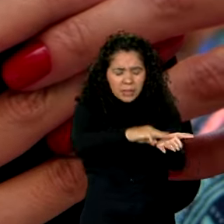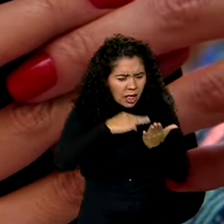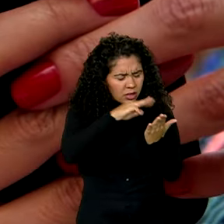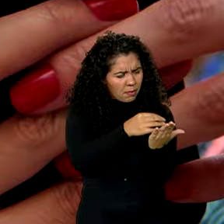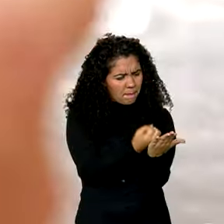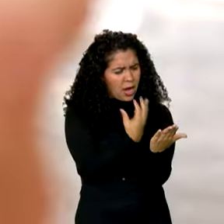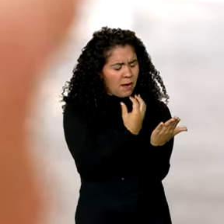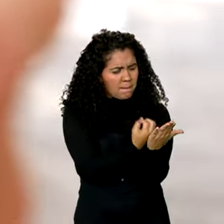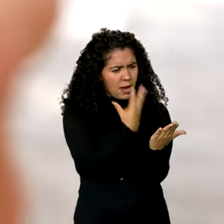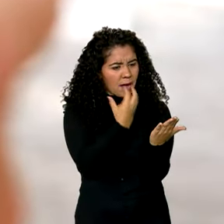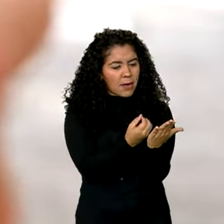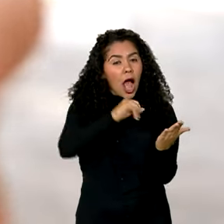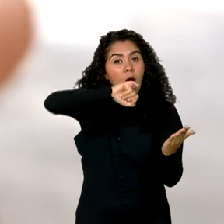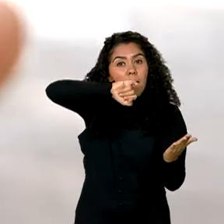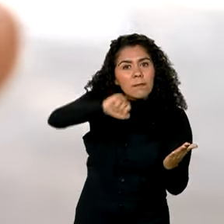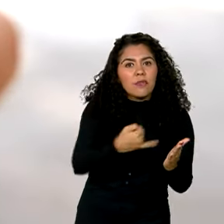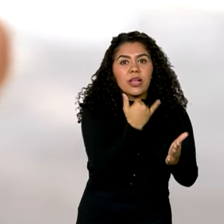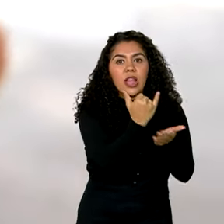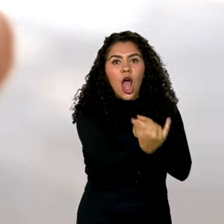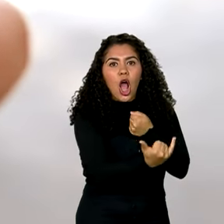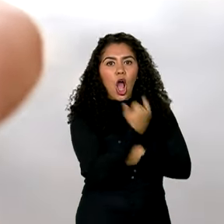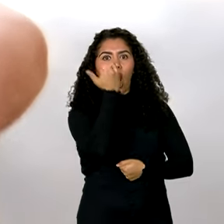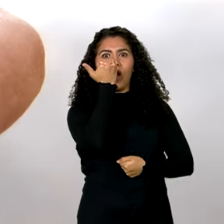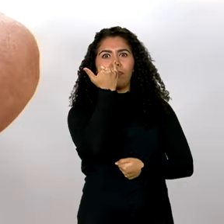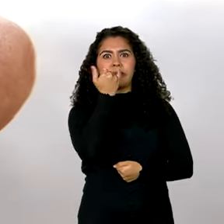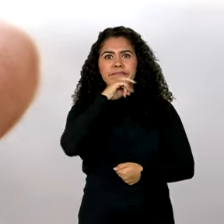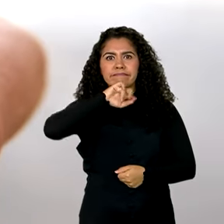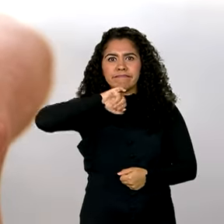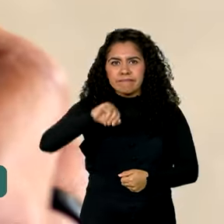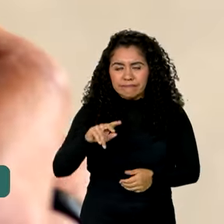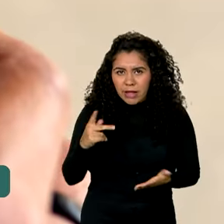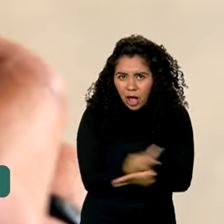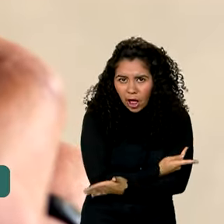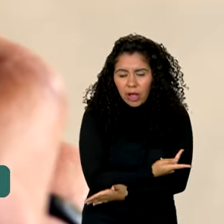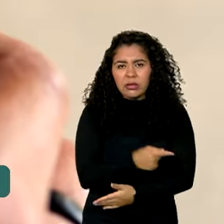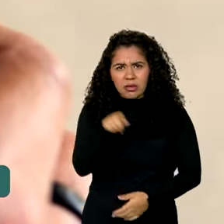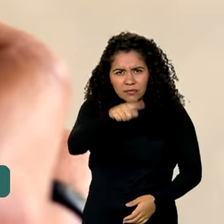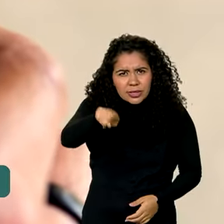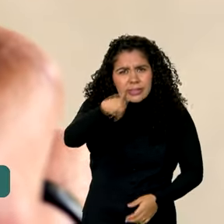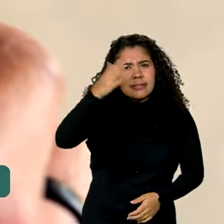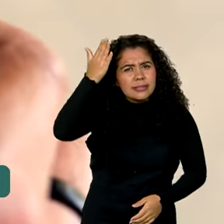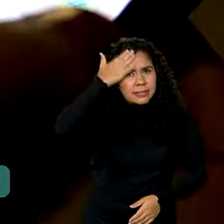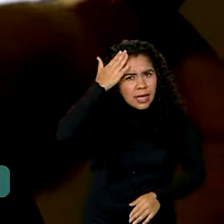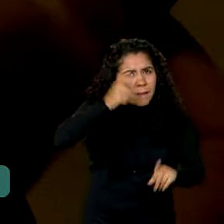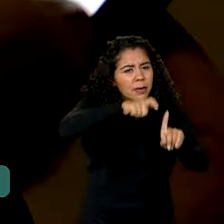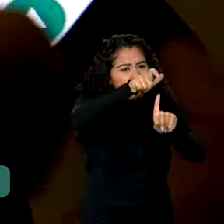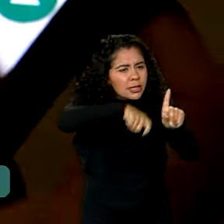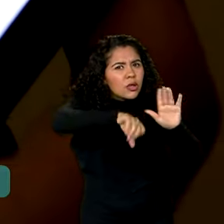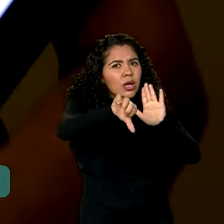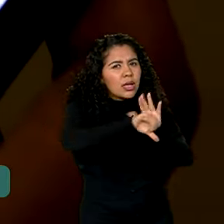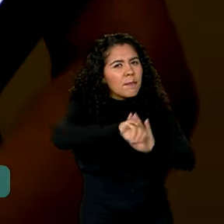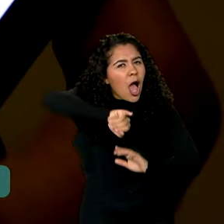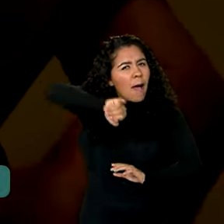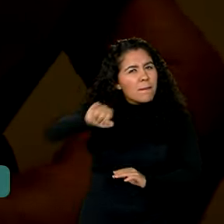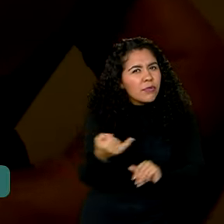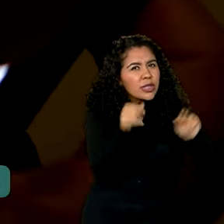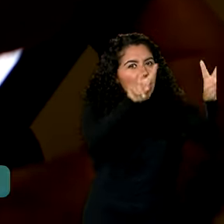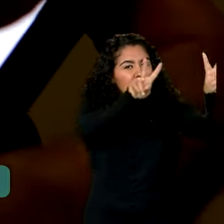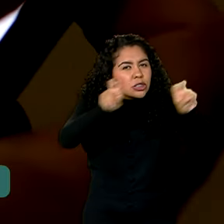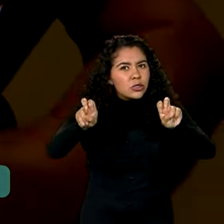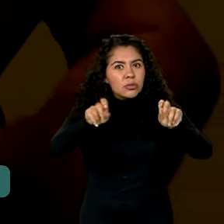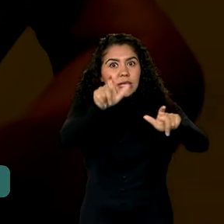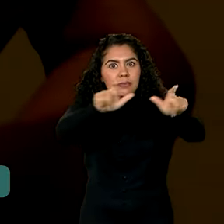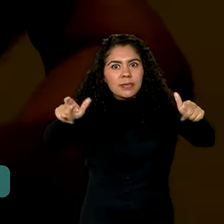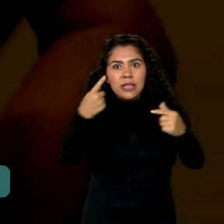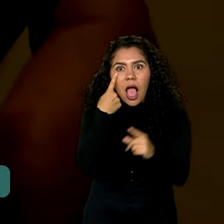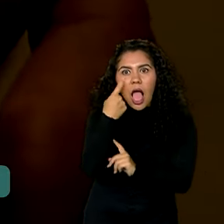o nome do programa para aplicar golpes. Você já sabe que os criminosos se aproveitam dos assuntos que despertam muito